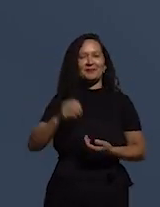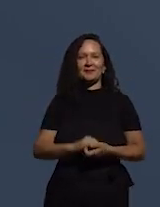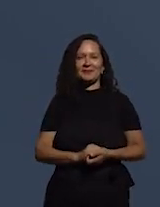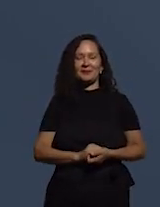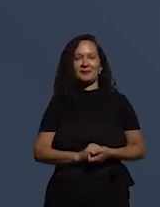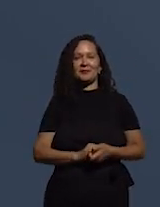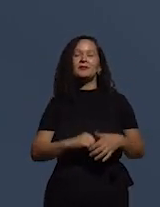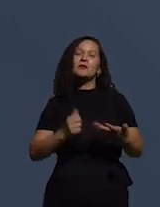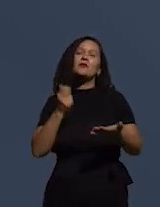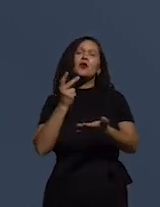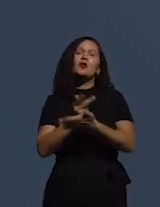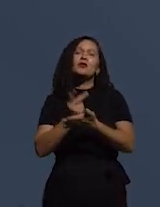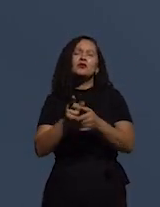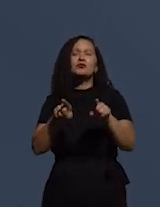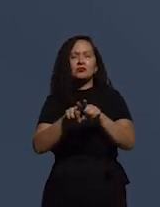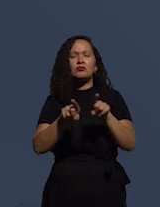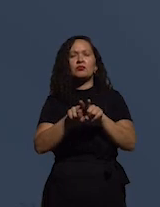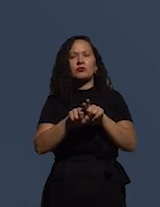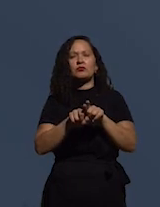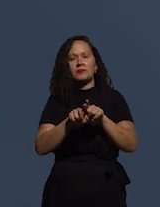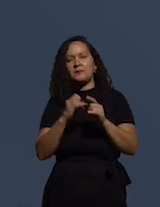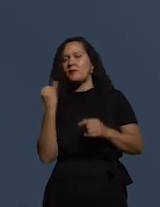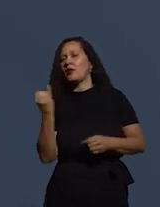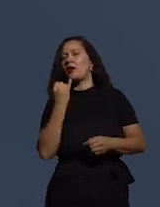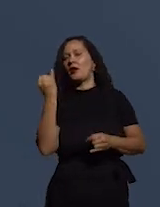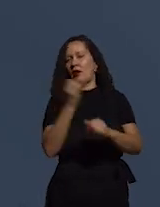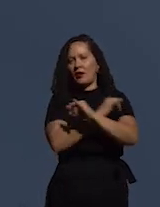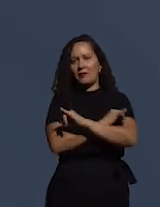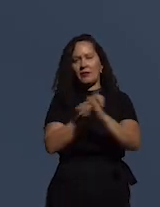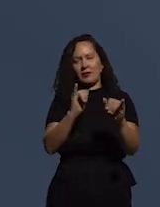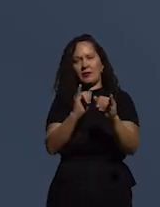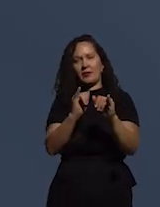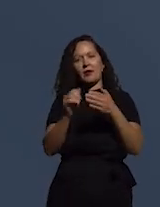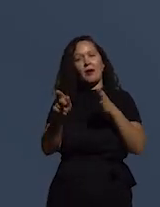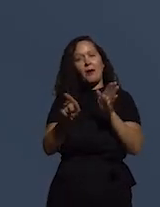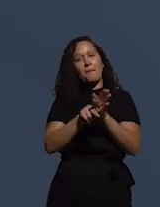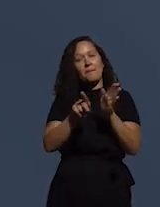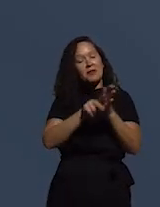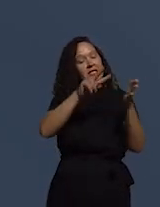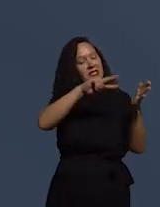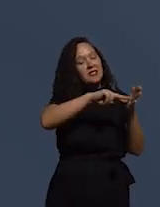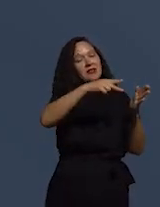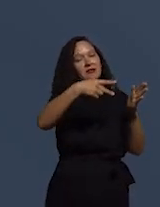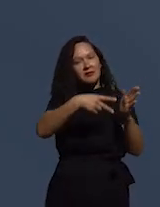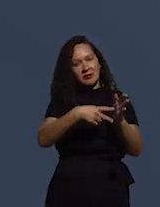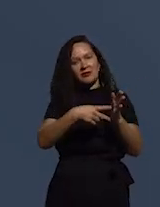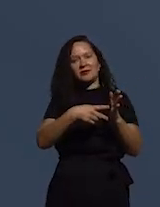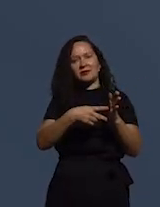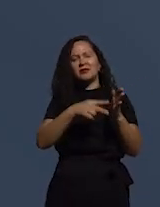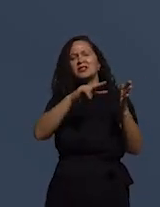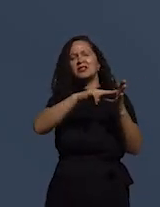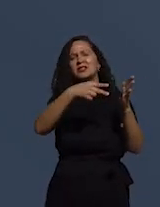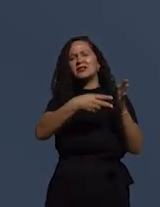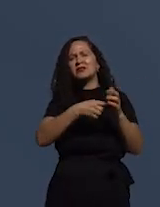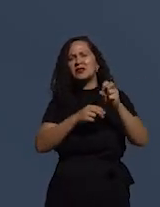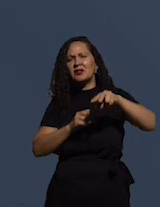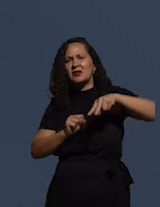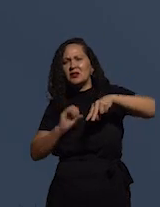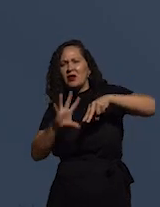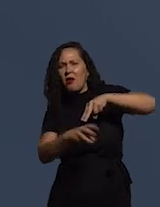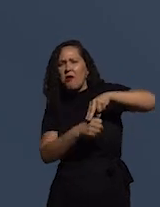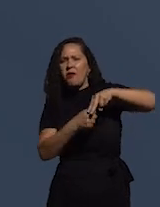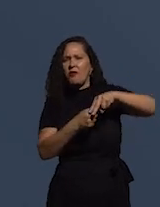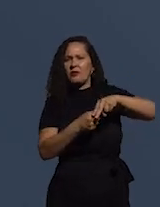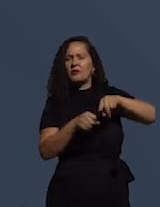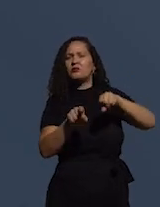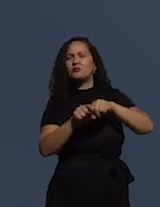mesma forma, e aqui é um ponto muito importante, a própria significação do que seja corrupção e os